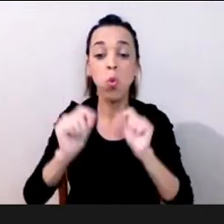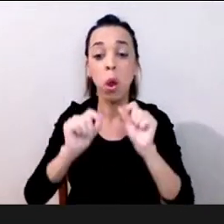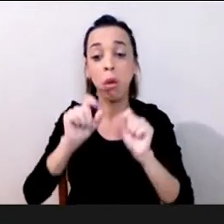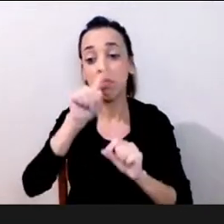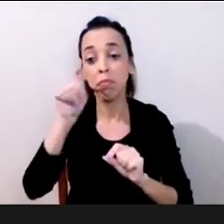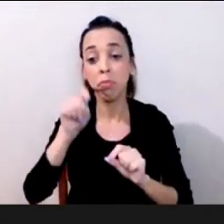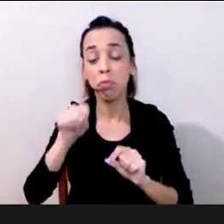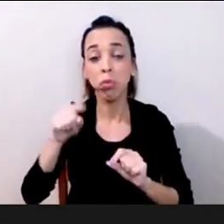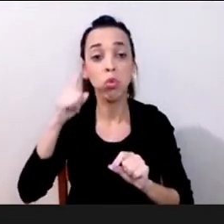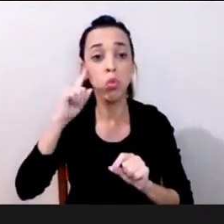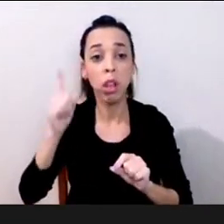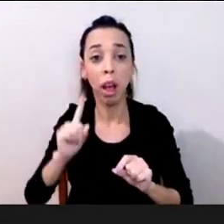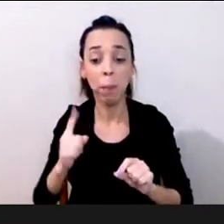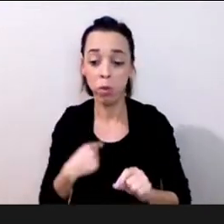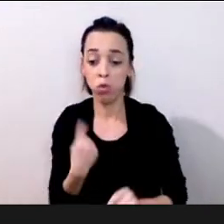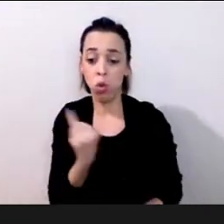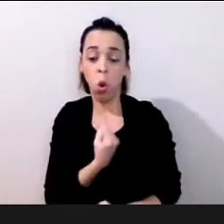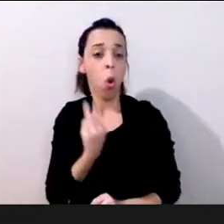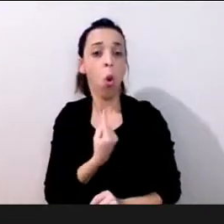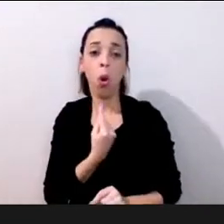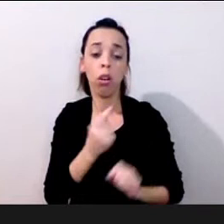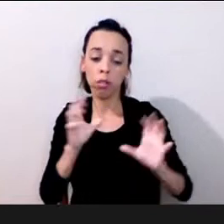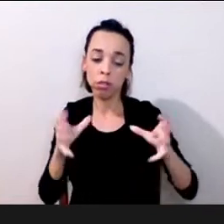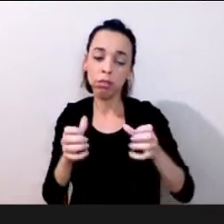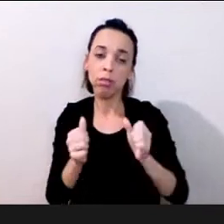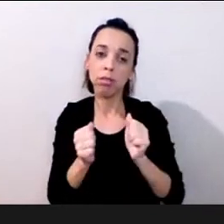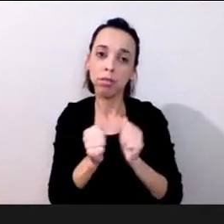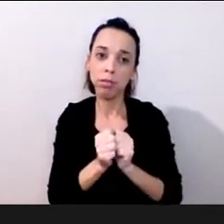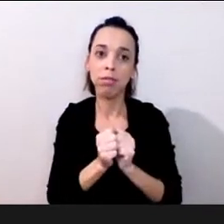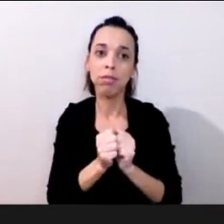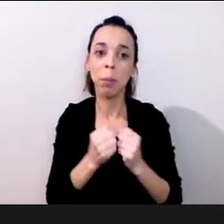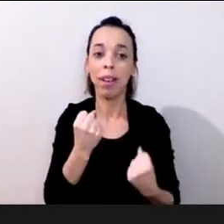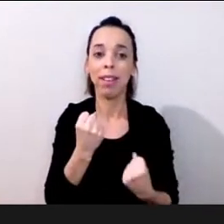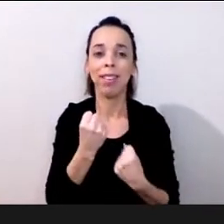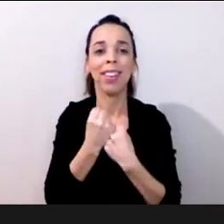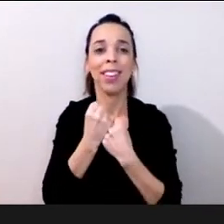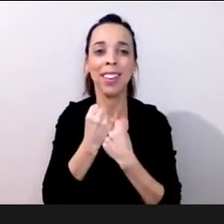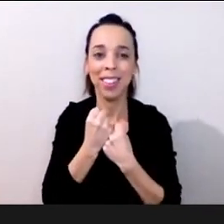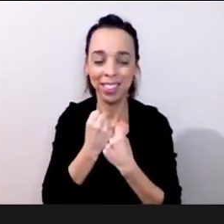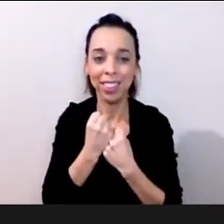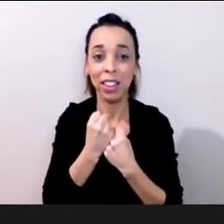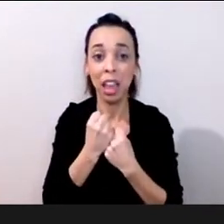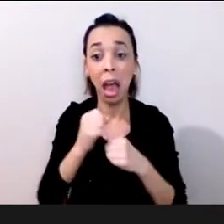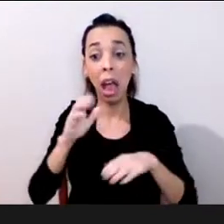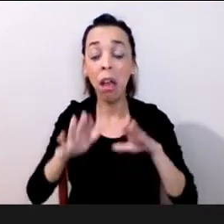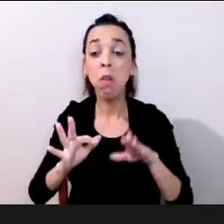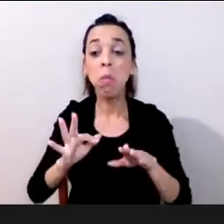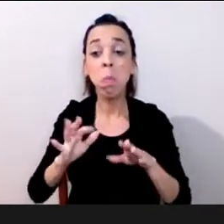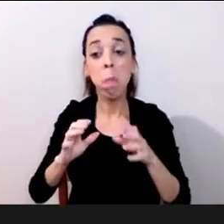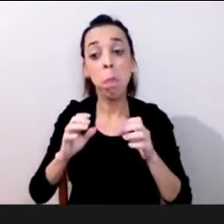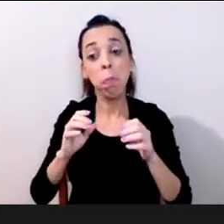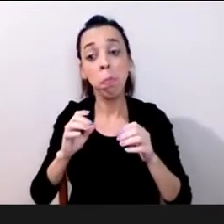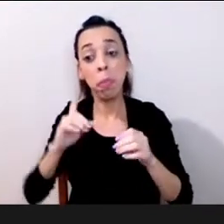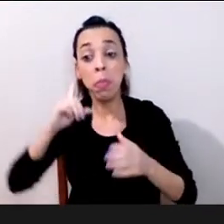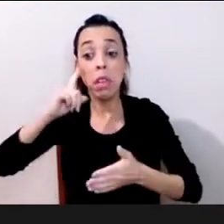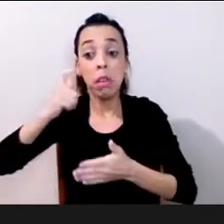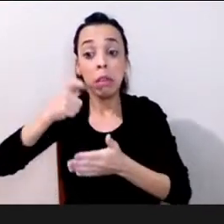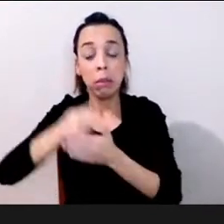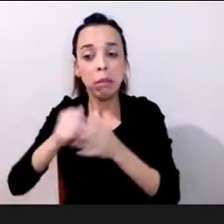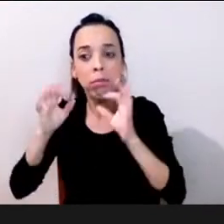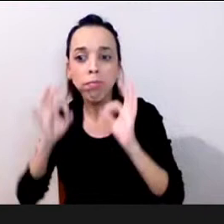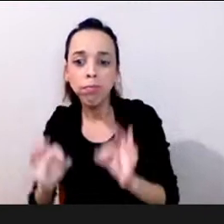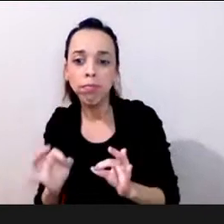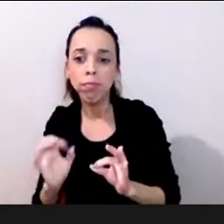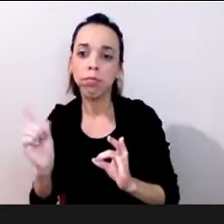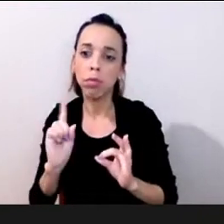acordo pode ser que não esteja certo mas eu estou certo que é o melhor que nós podemos pensar neste momento e nós temos que ter confiança